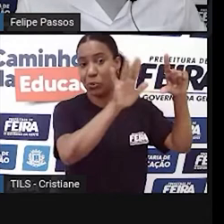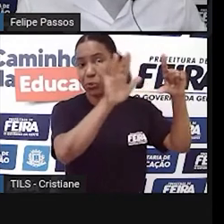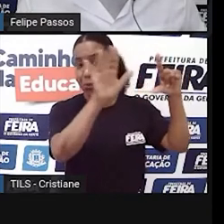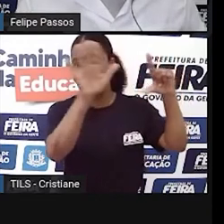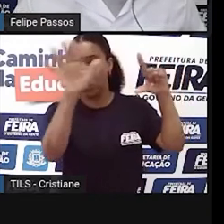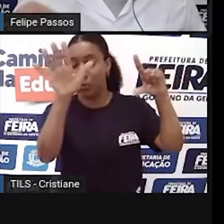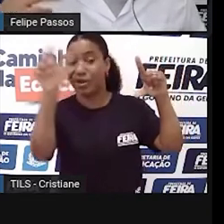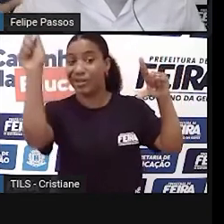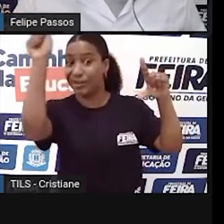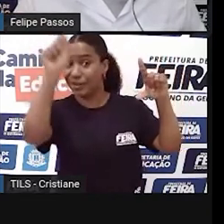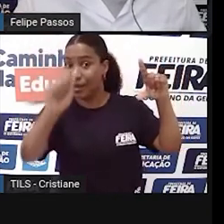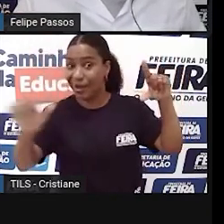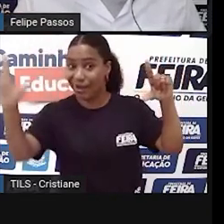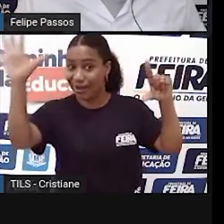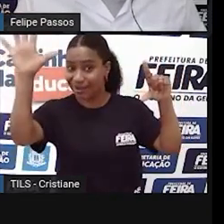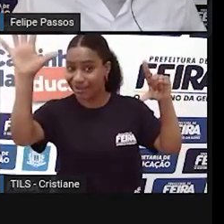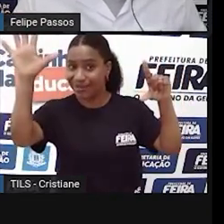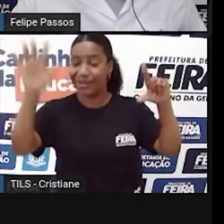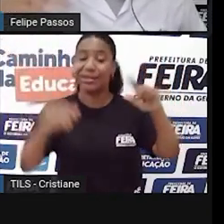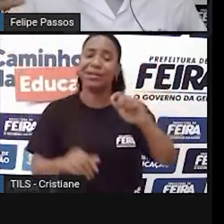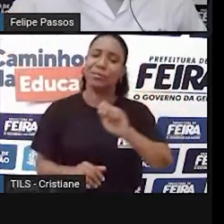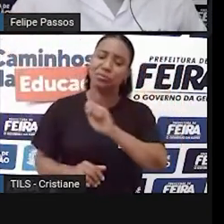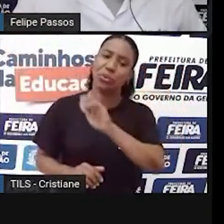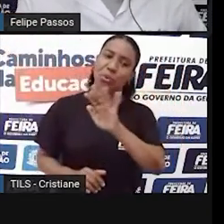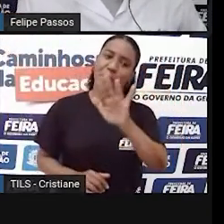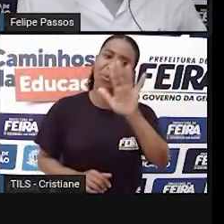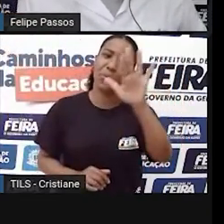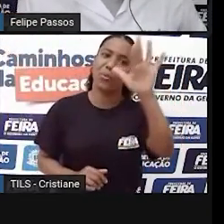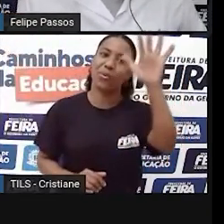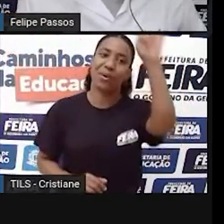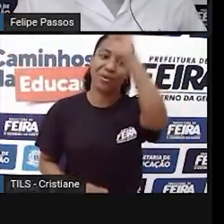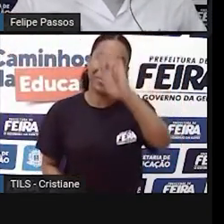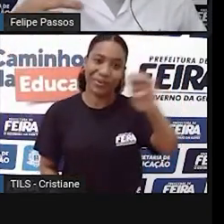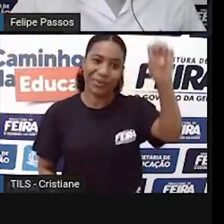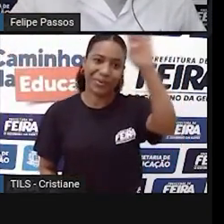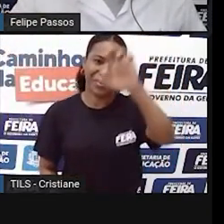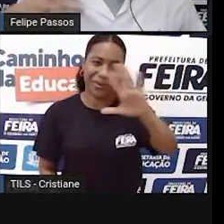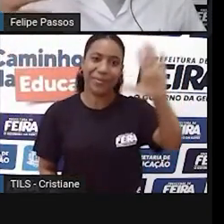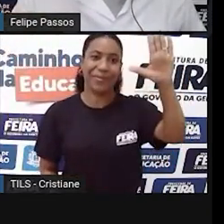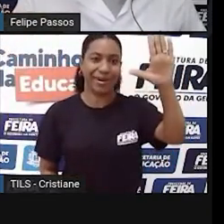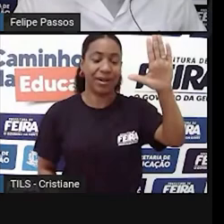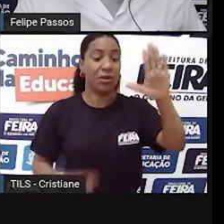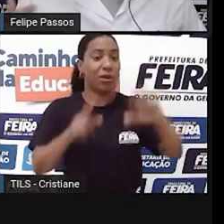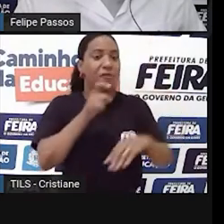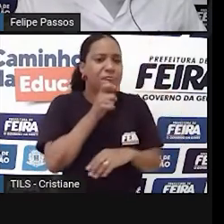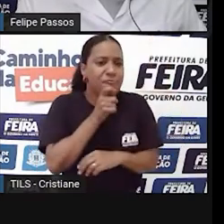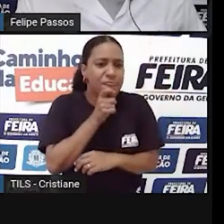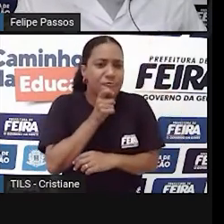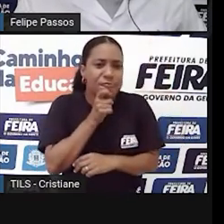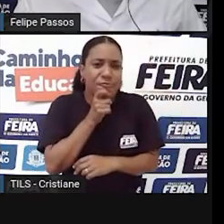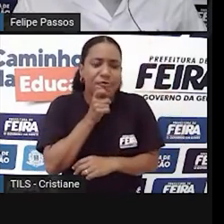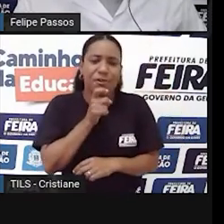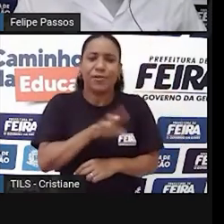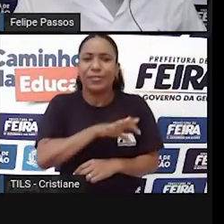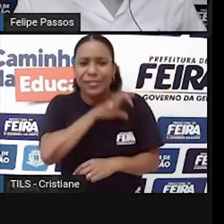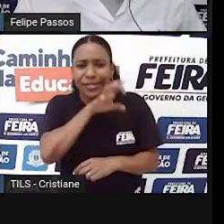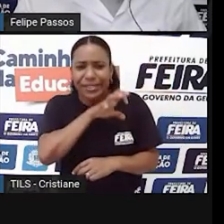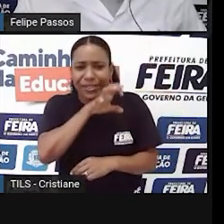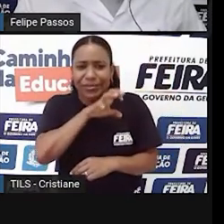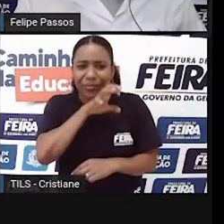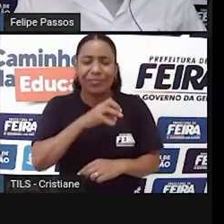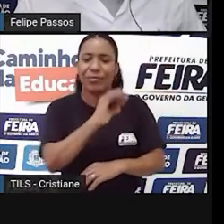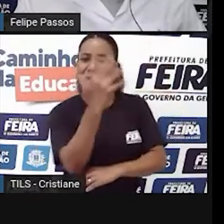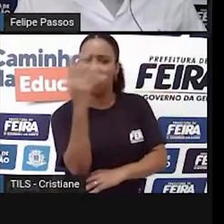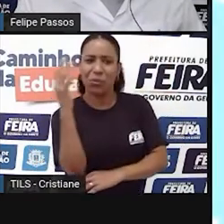Europa, ambientes frios, outras espécies de plantas, outras espécies de animais. Isso